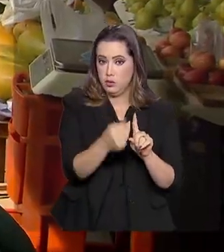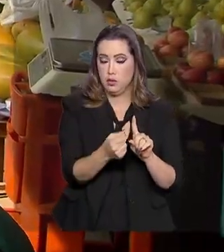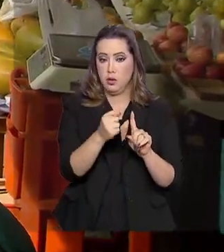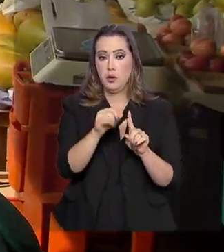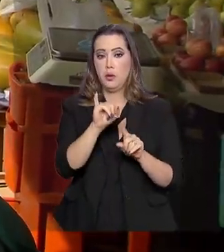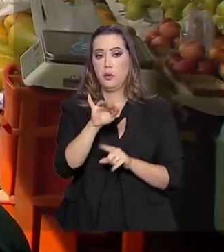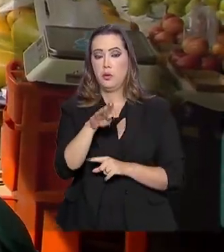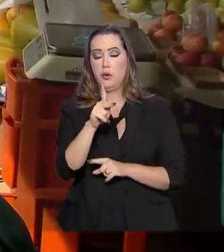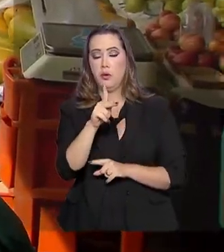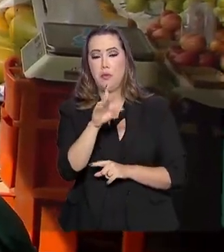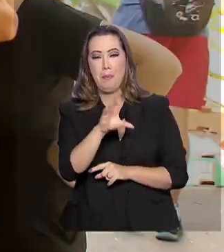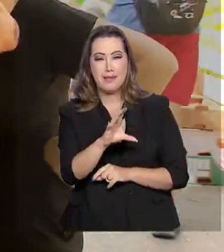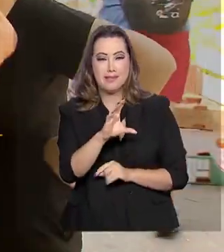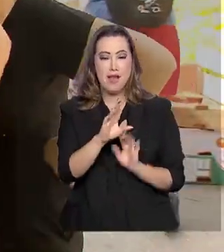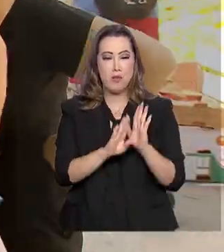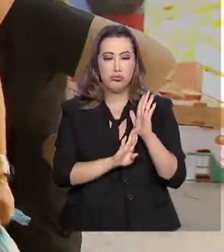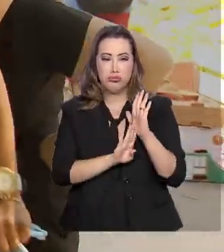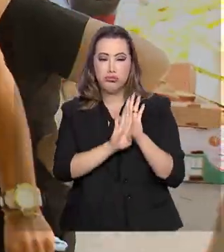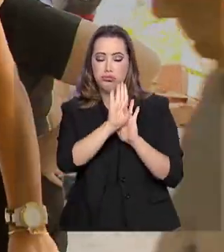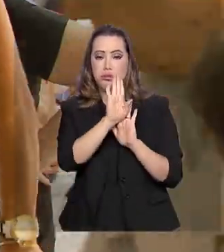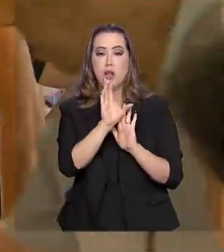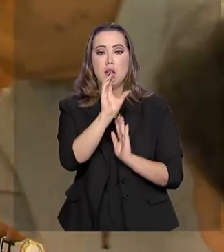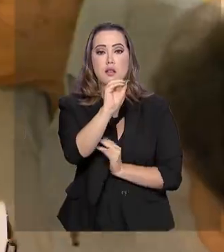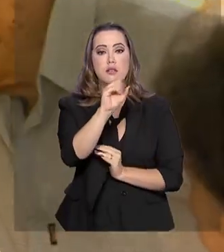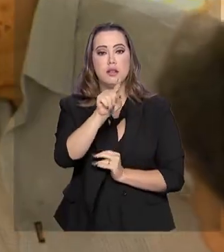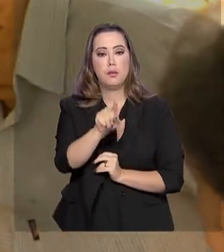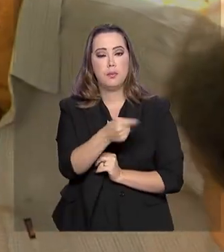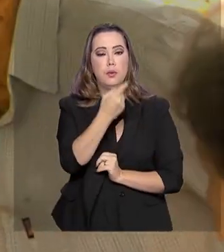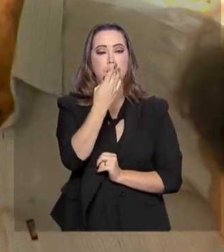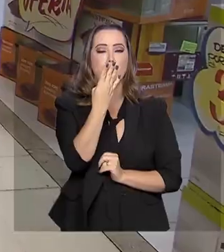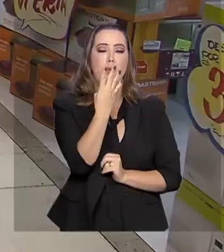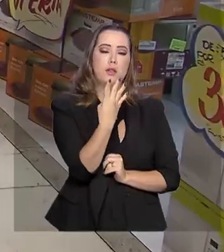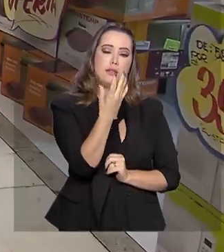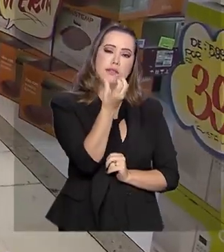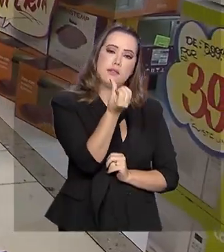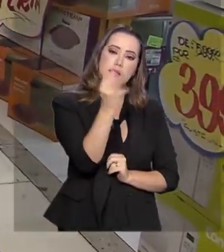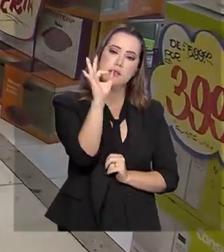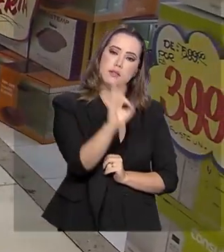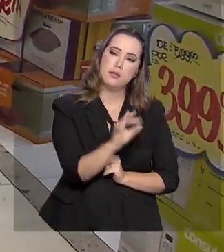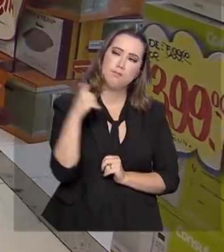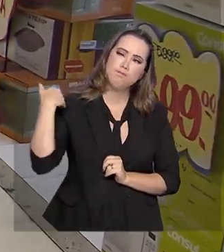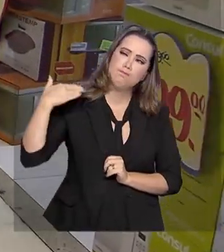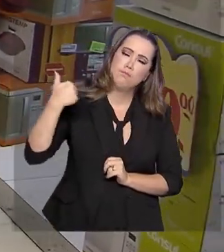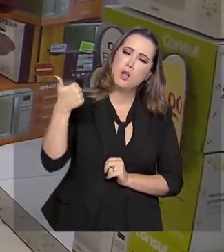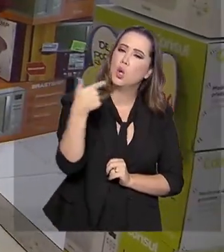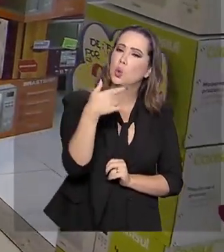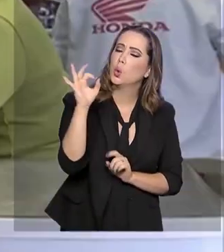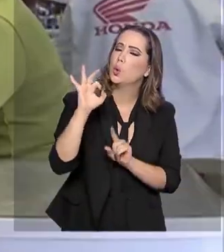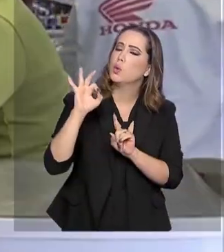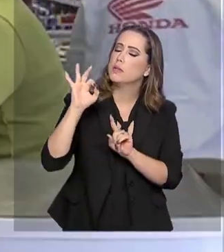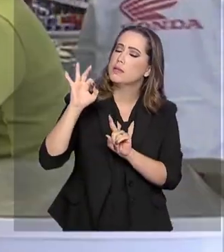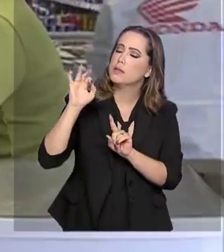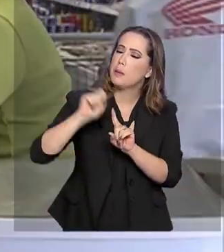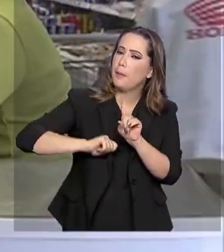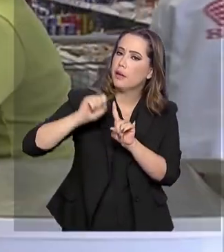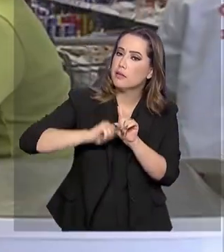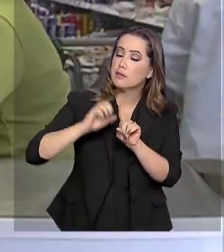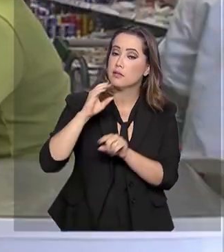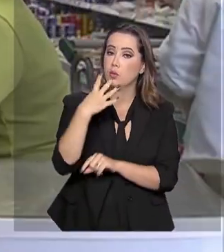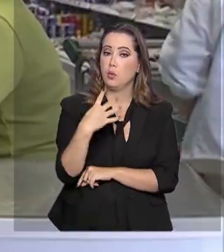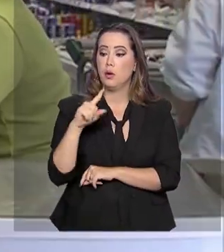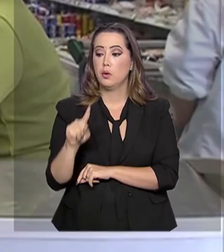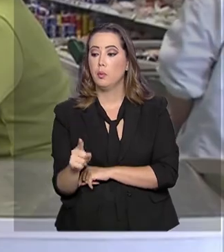o IPCA acumulou uma alta de 0,46%. E nos últimos 12 meses, o índice está em 4